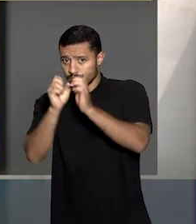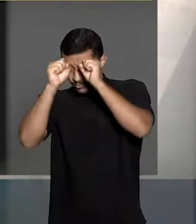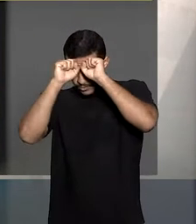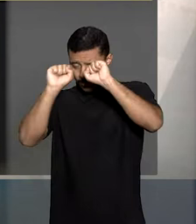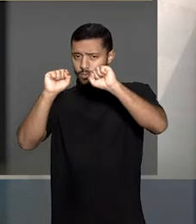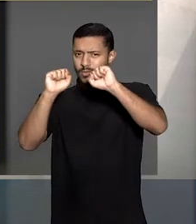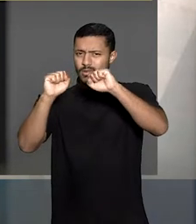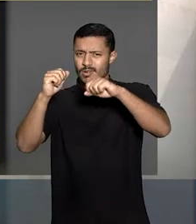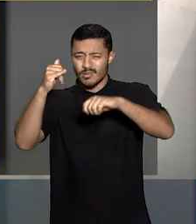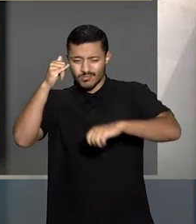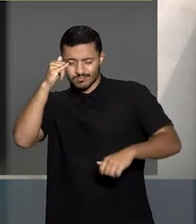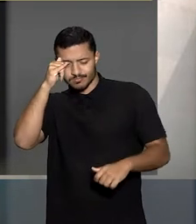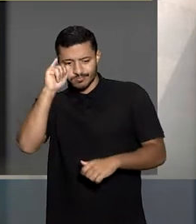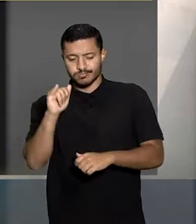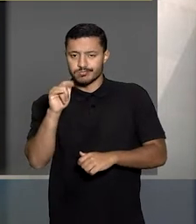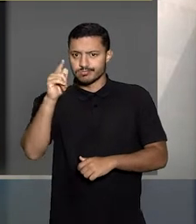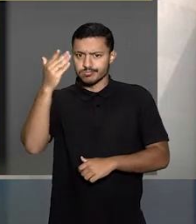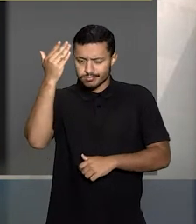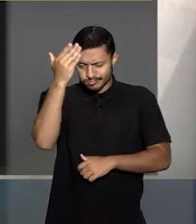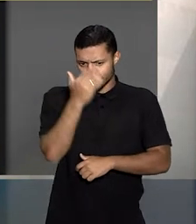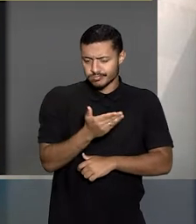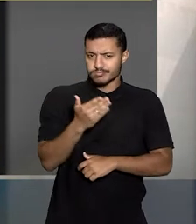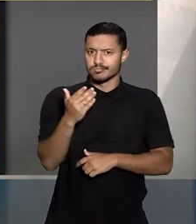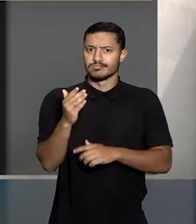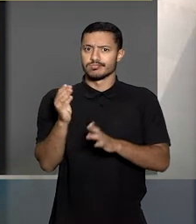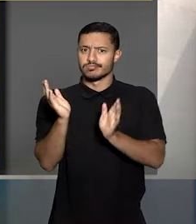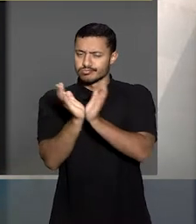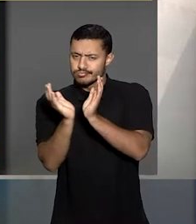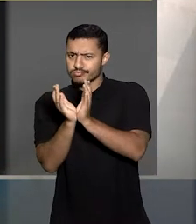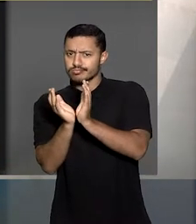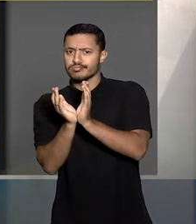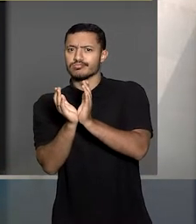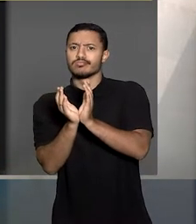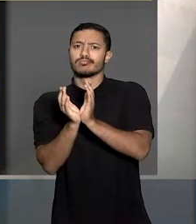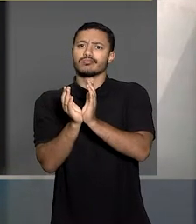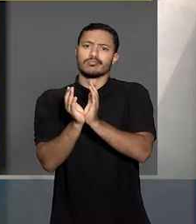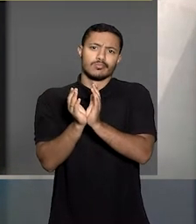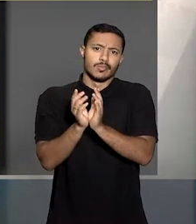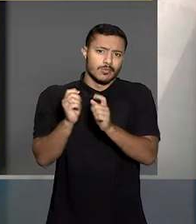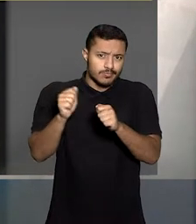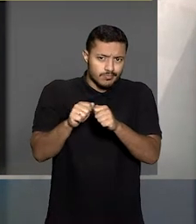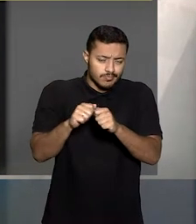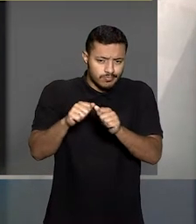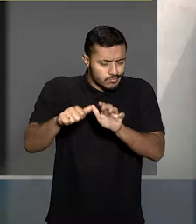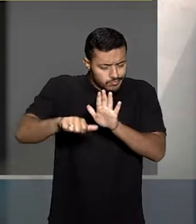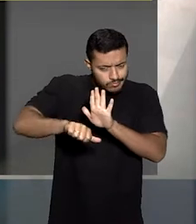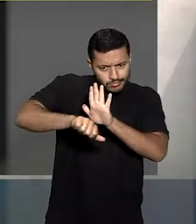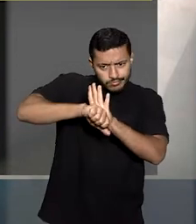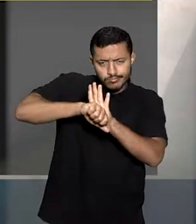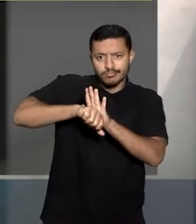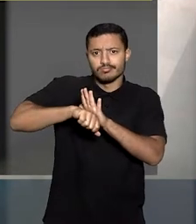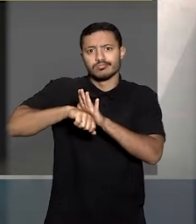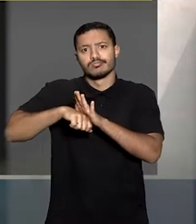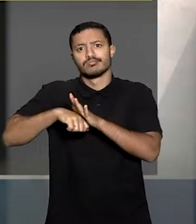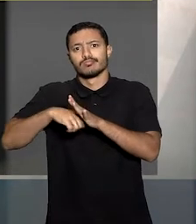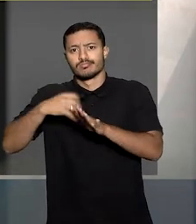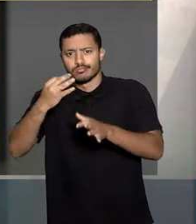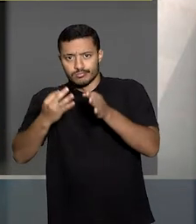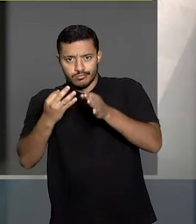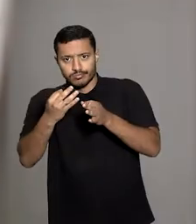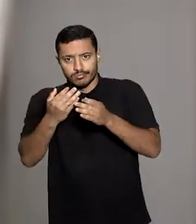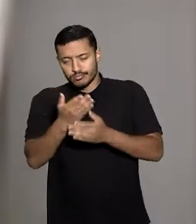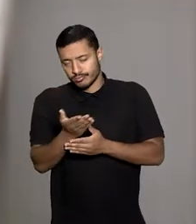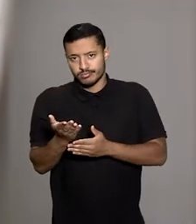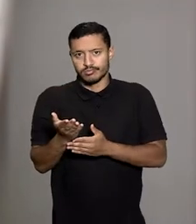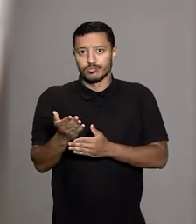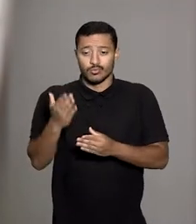restringiu a legitimidade de uma associação para propor o cumprimento de sentença em ação civil pública ajuizada por